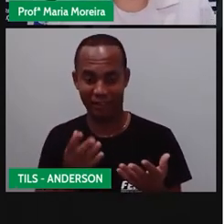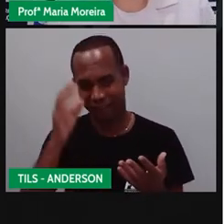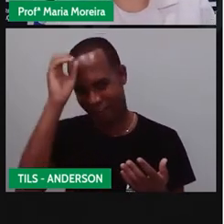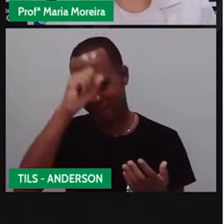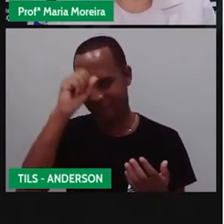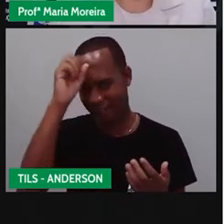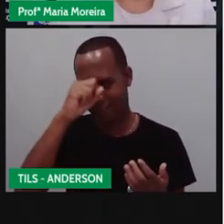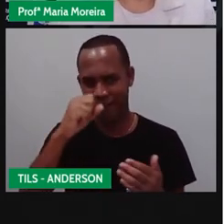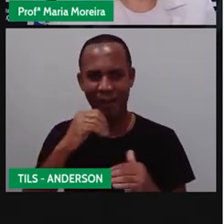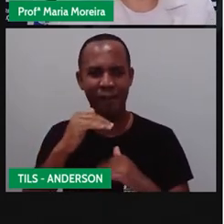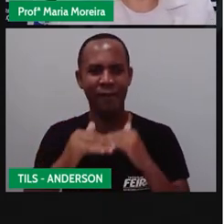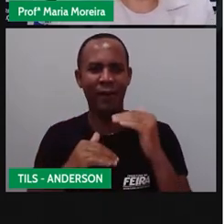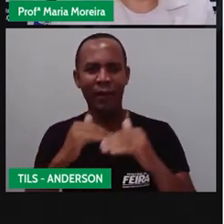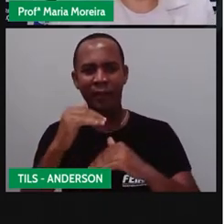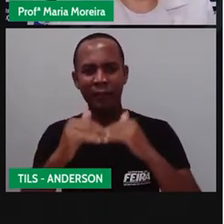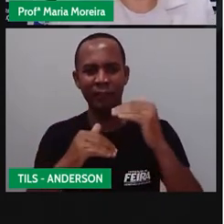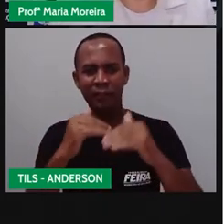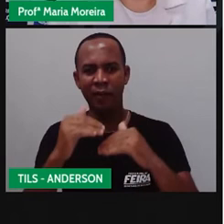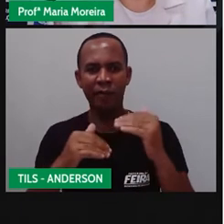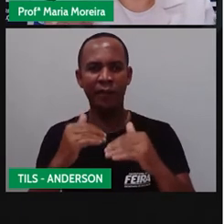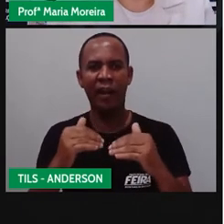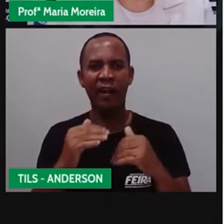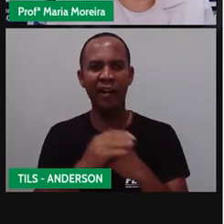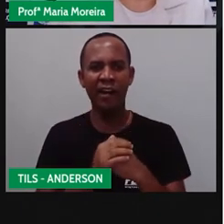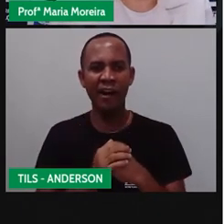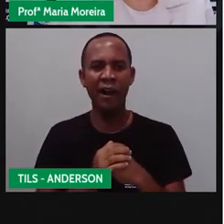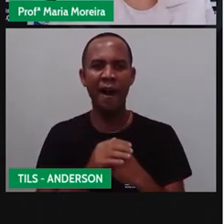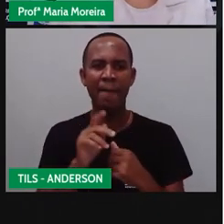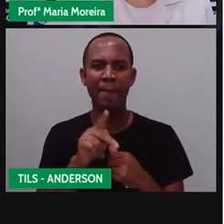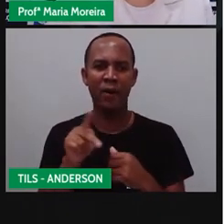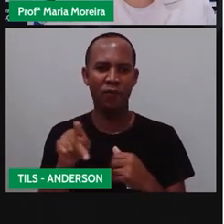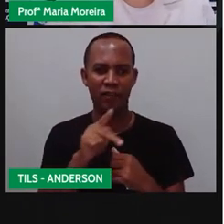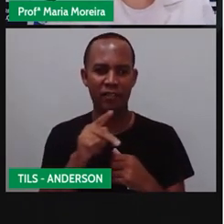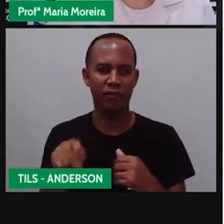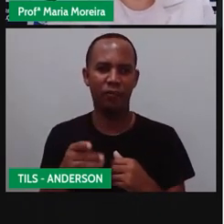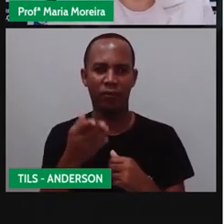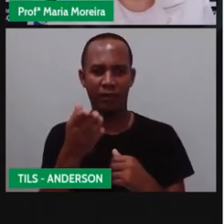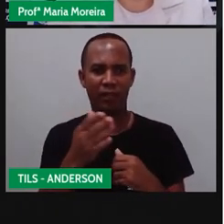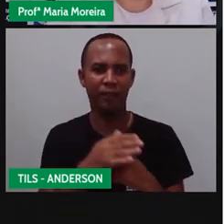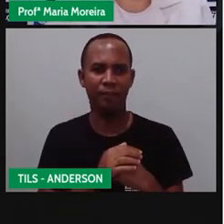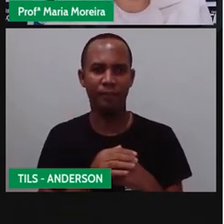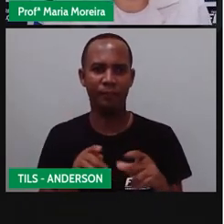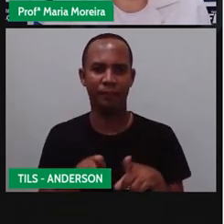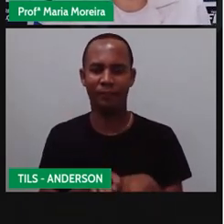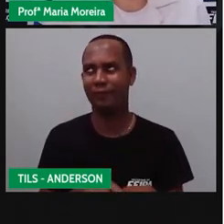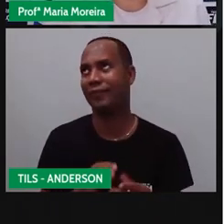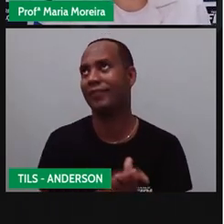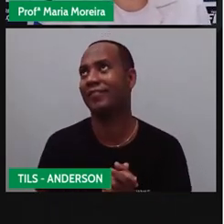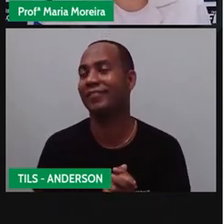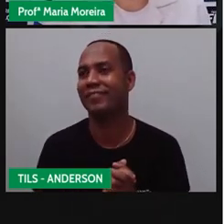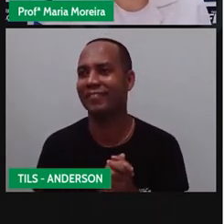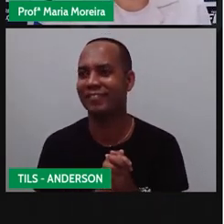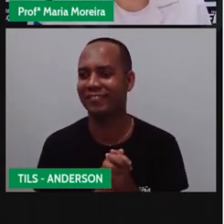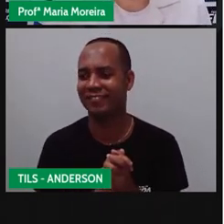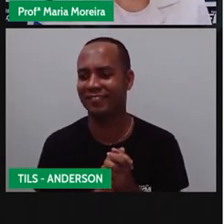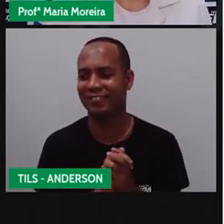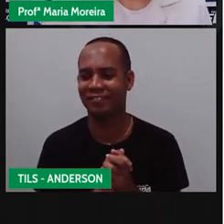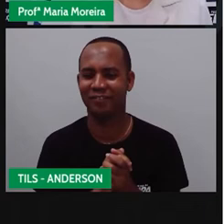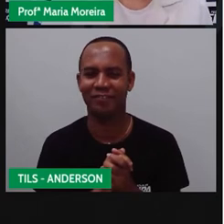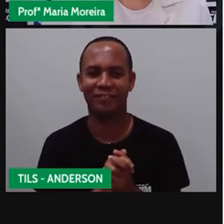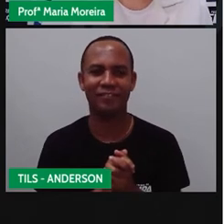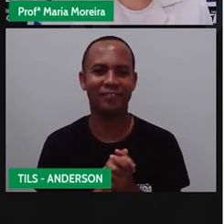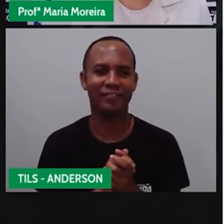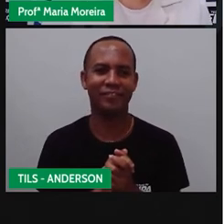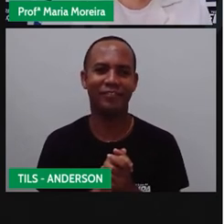À medida que o tempo for passando. A Pró, a Pró de novo, gente. A Pró, inclusive. Anderson tá com soninho, gente. O neném.